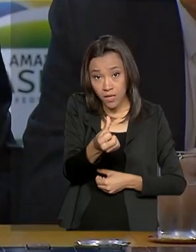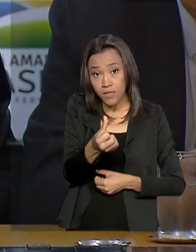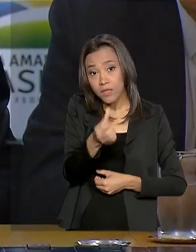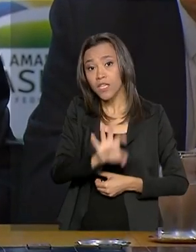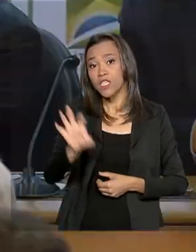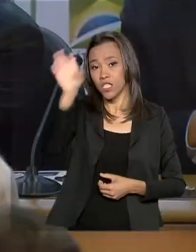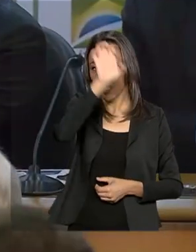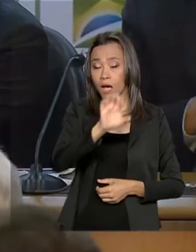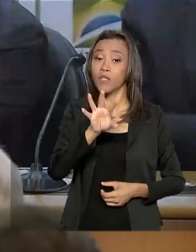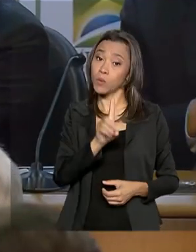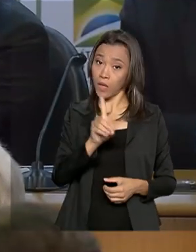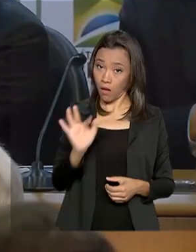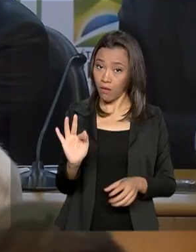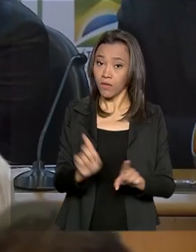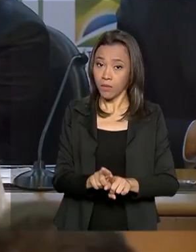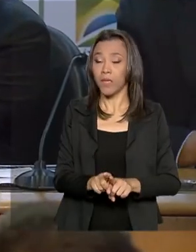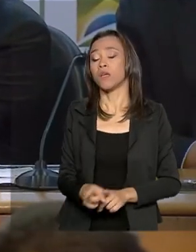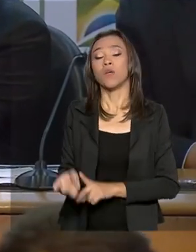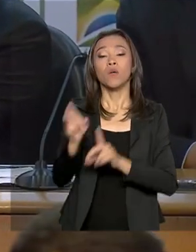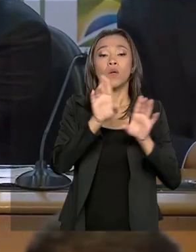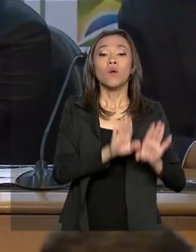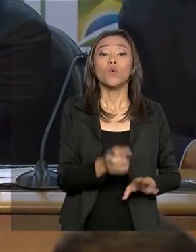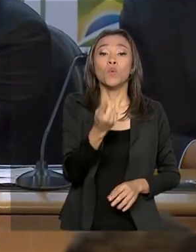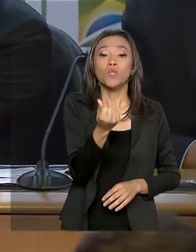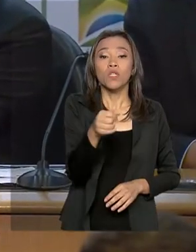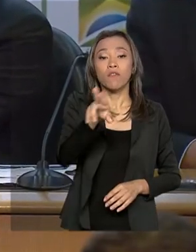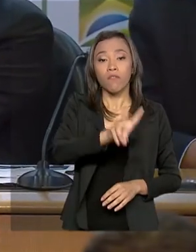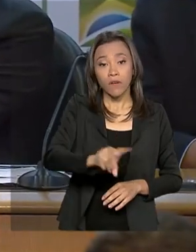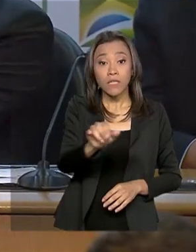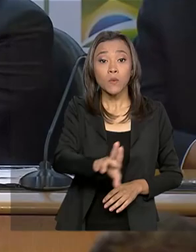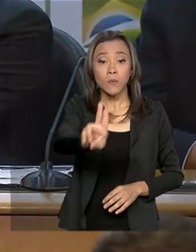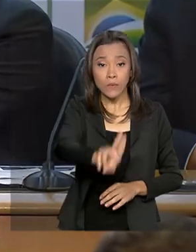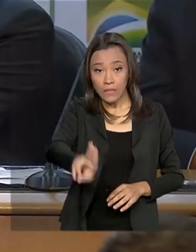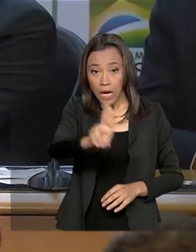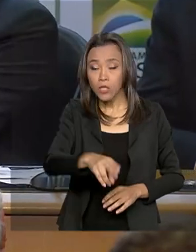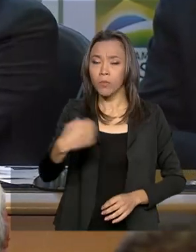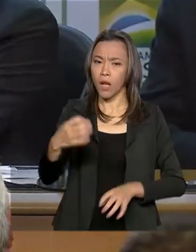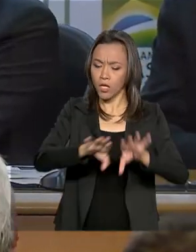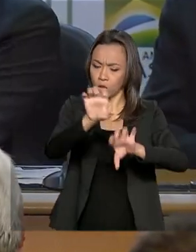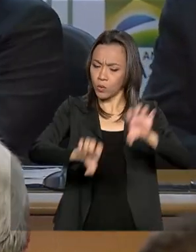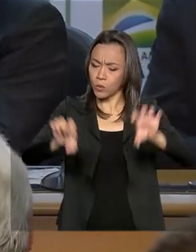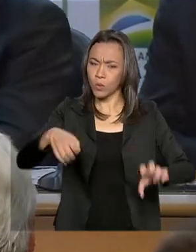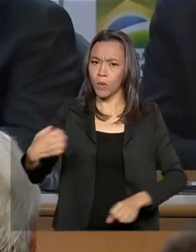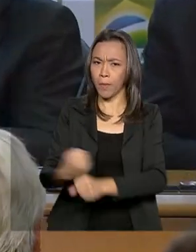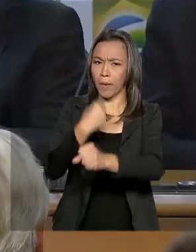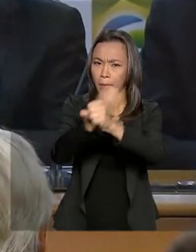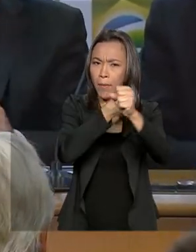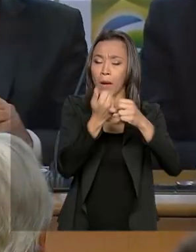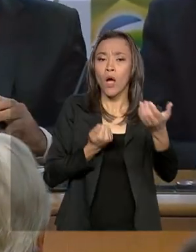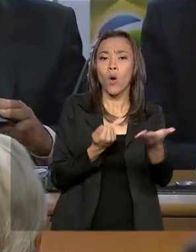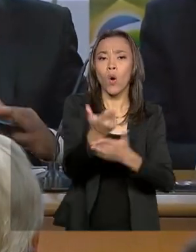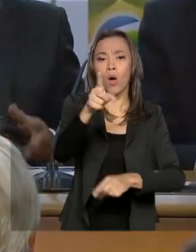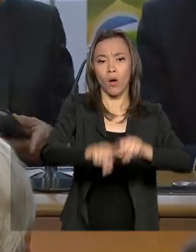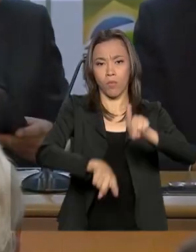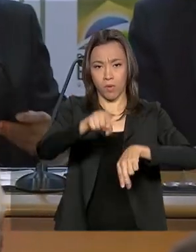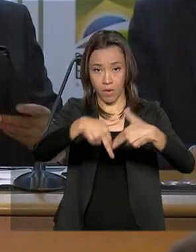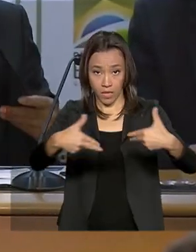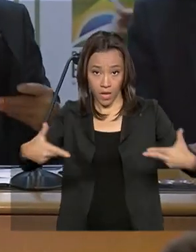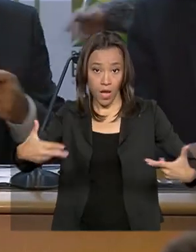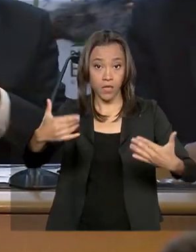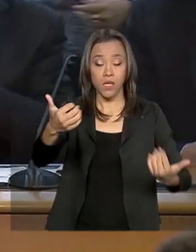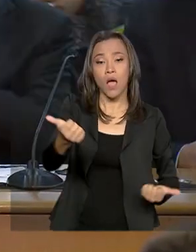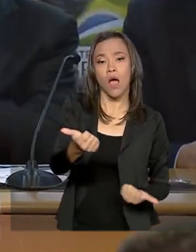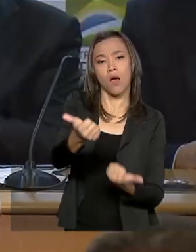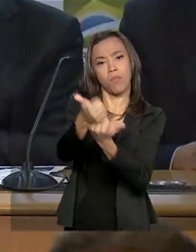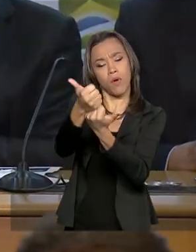Distrito Federal. O dinheiro será utilizado na construção e reforma de prédios, compra de equipamentos, no reforço às